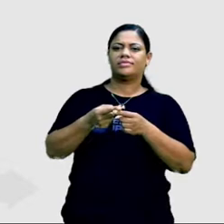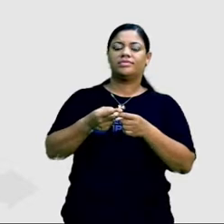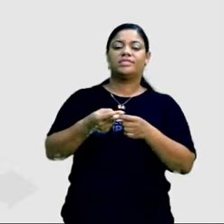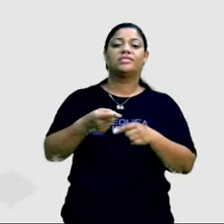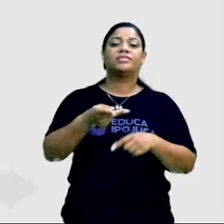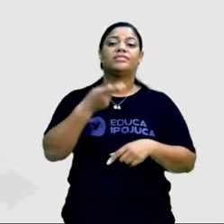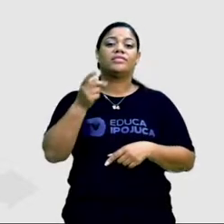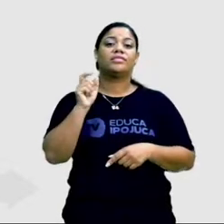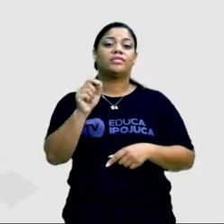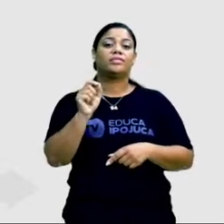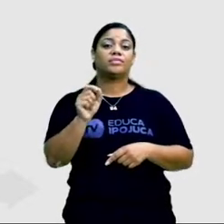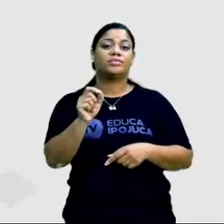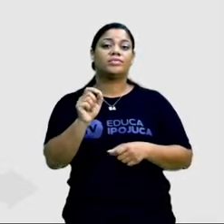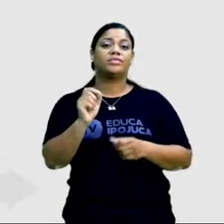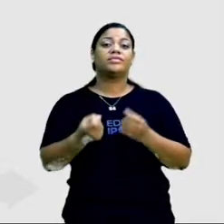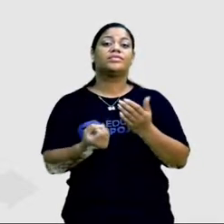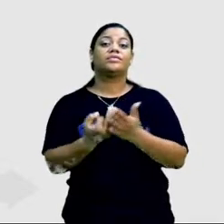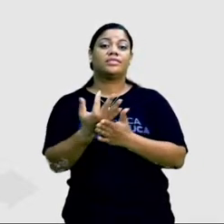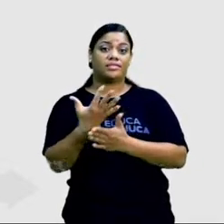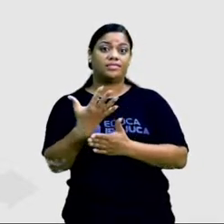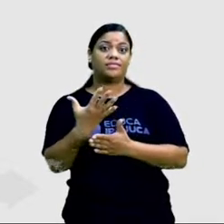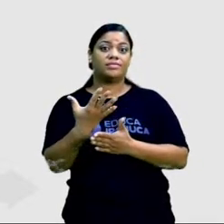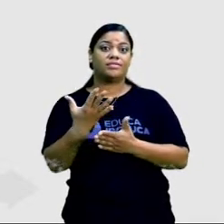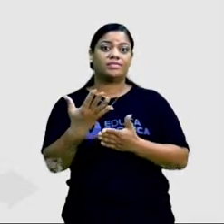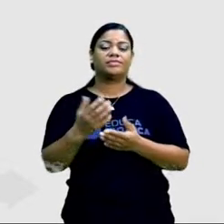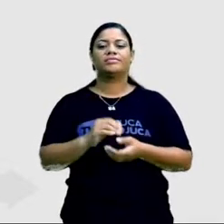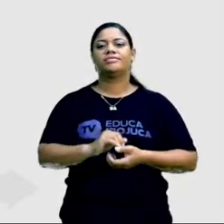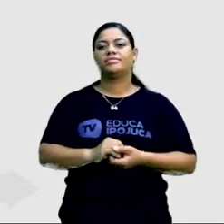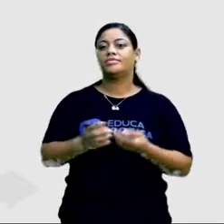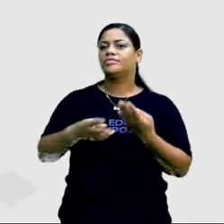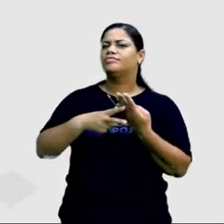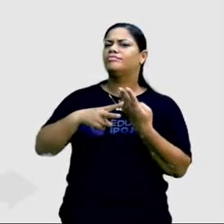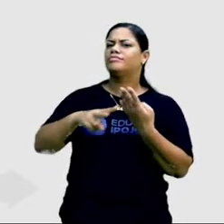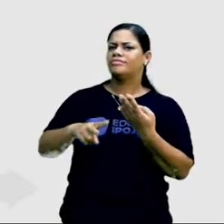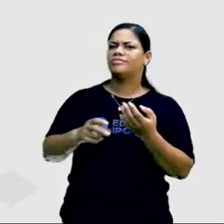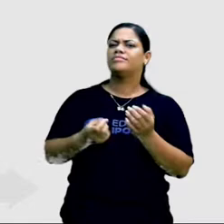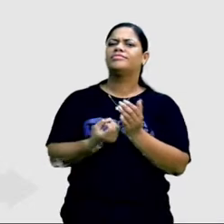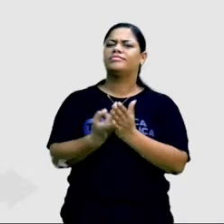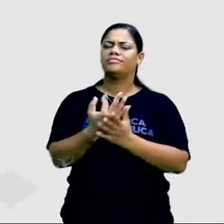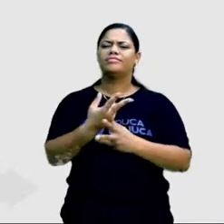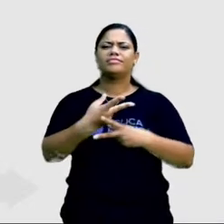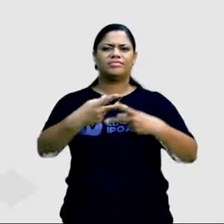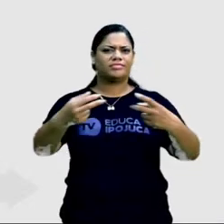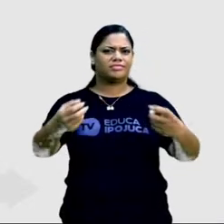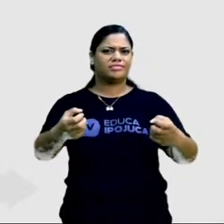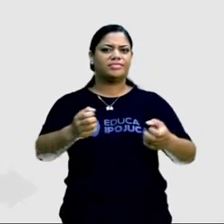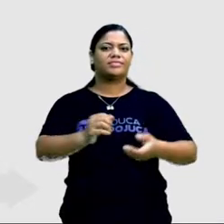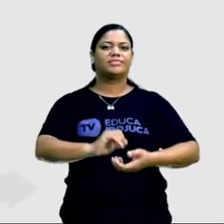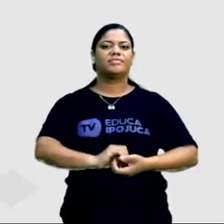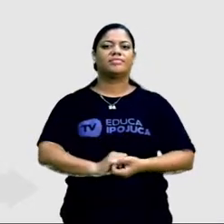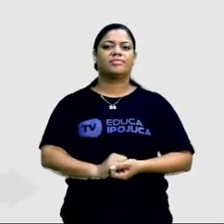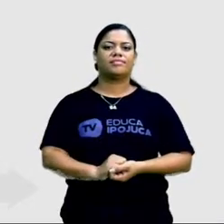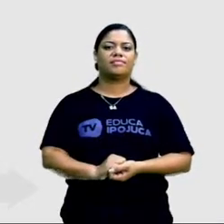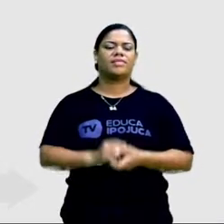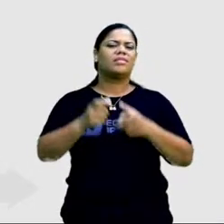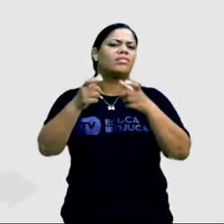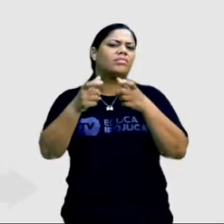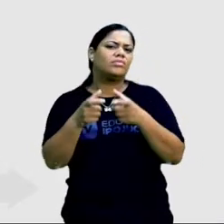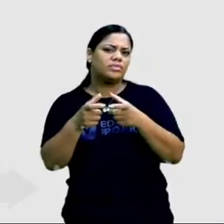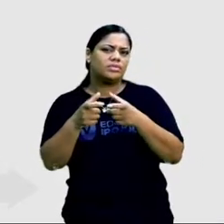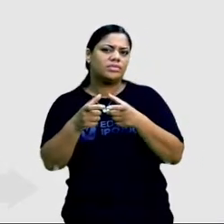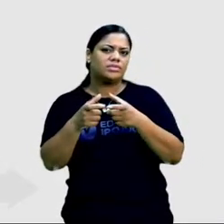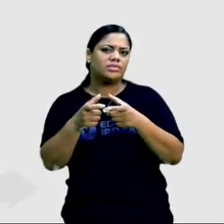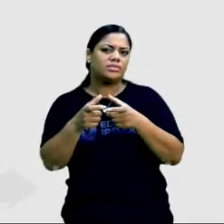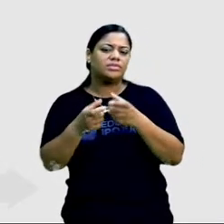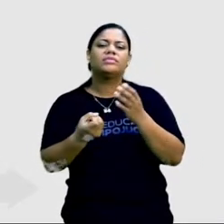motivos, as causas, a finalidade que justificam a ocorrência dos fatos. Quando eu falo onde, eu estou dizendo